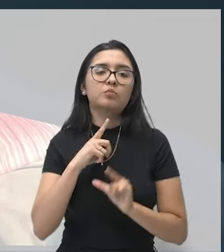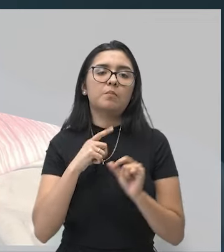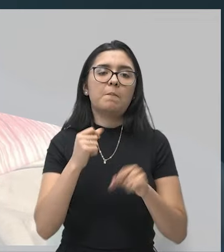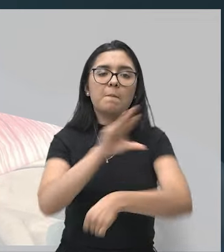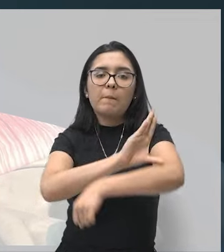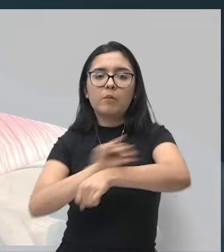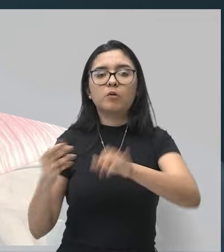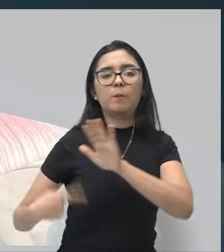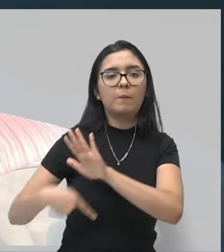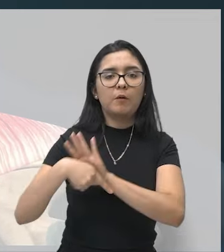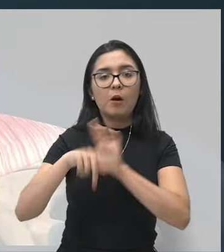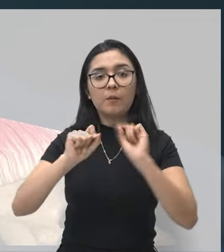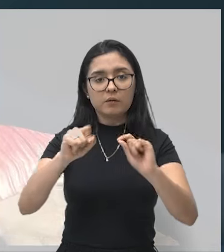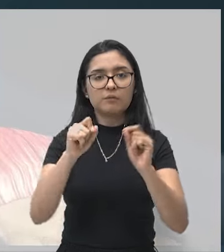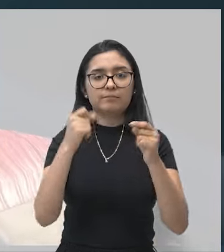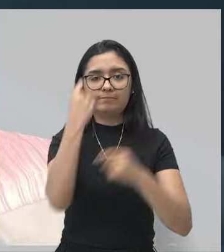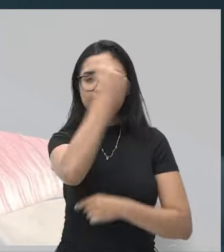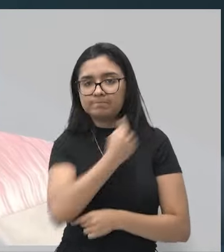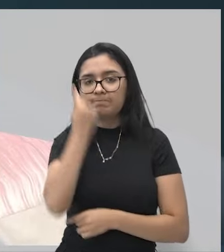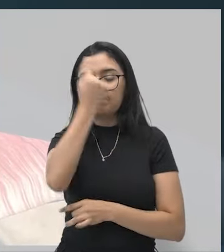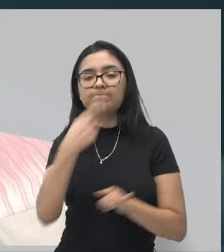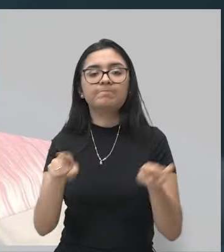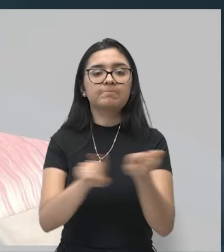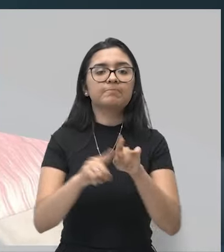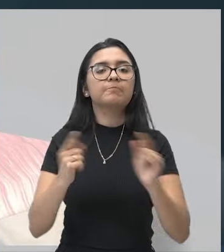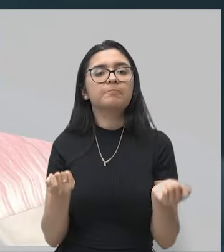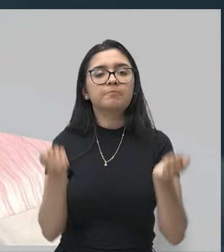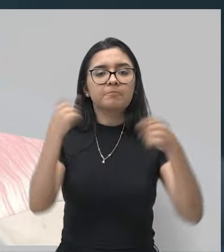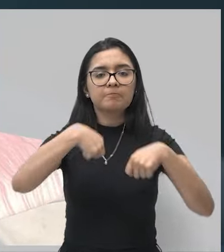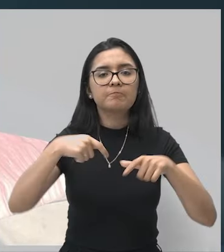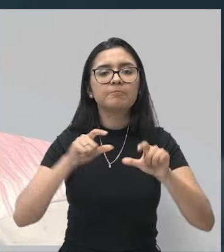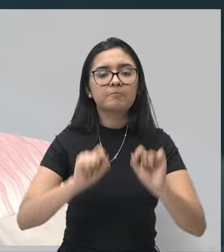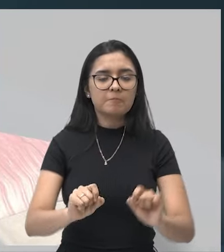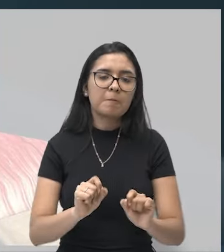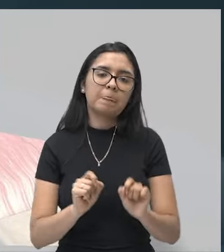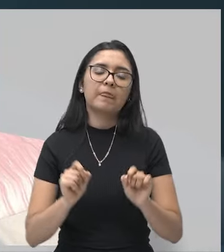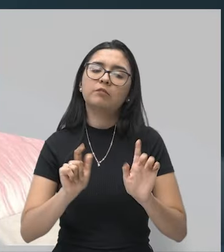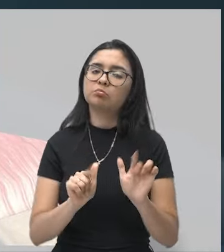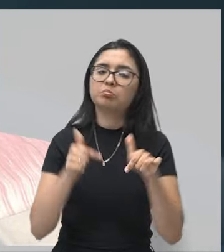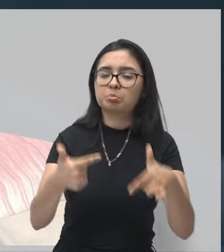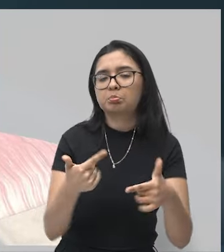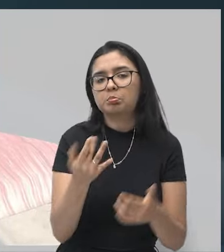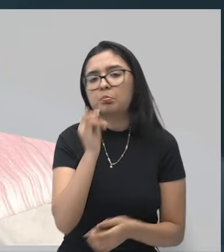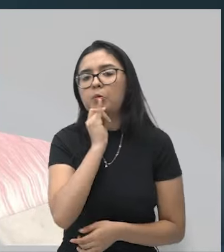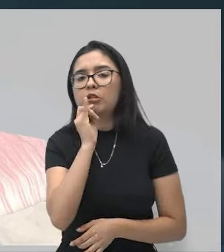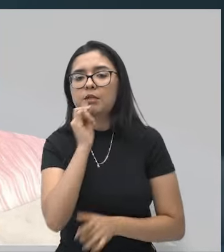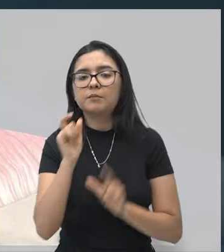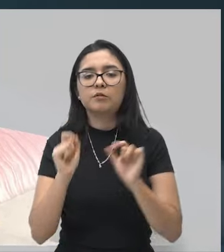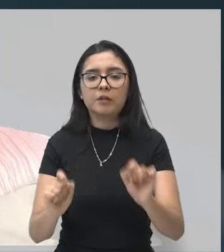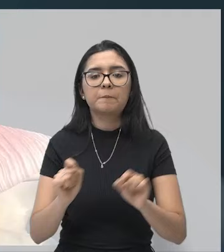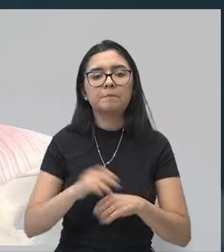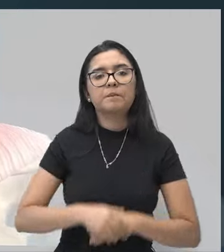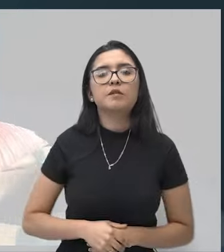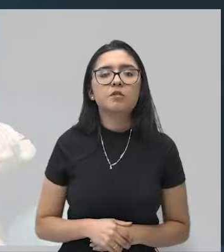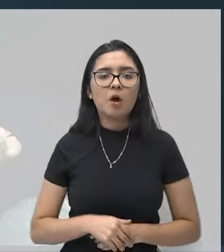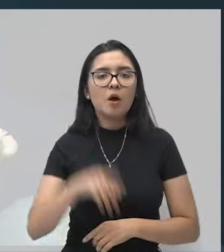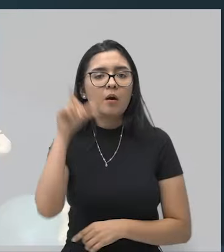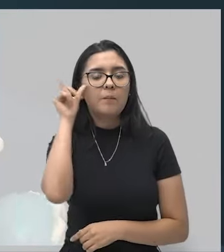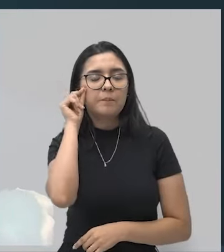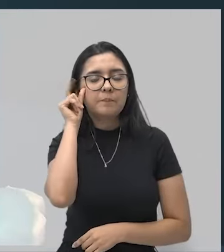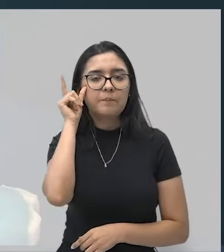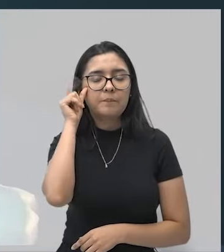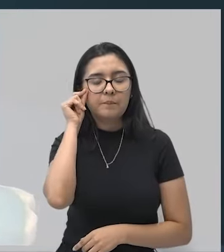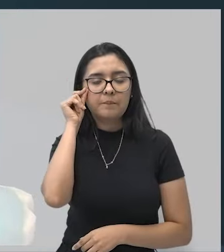face. E também nos permite realizar tarefas como simplesmente piscar, certo?